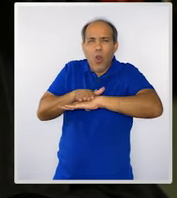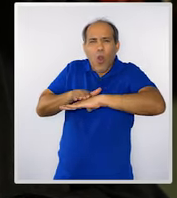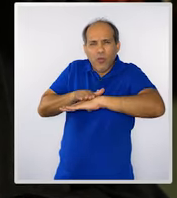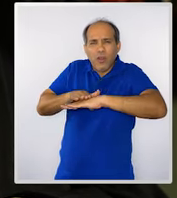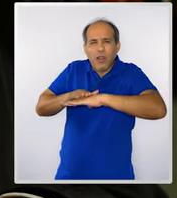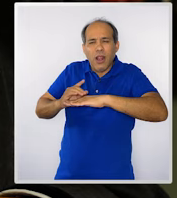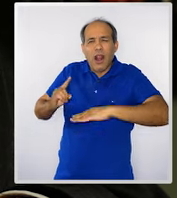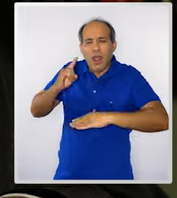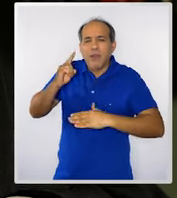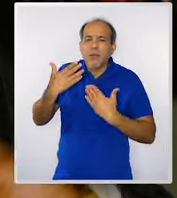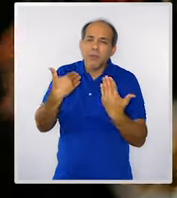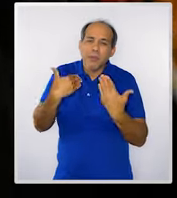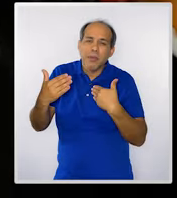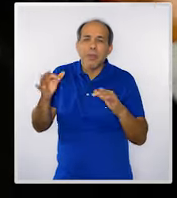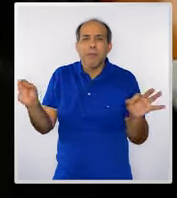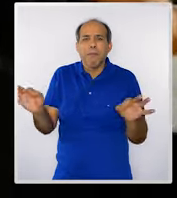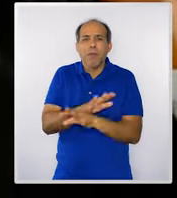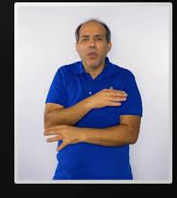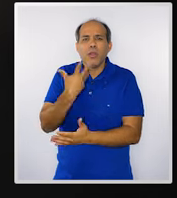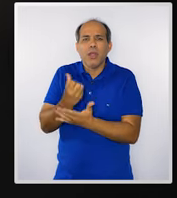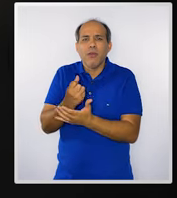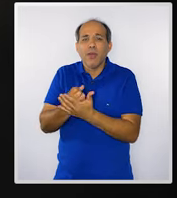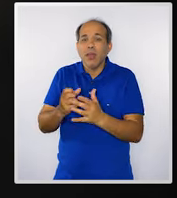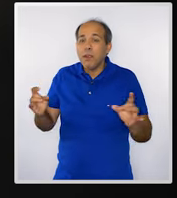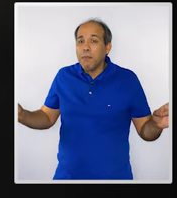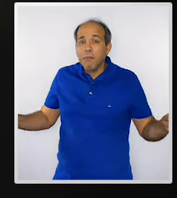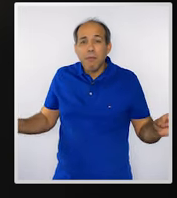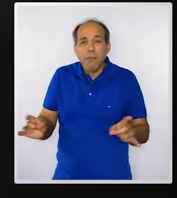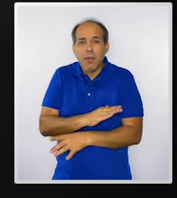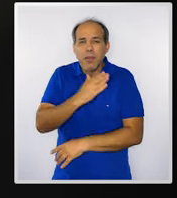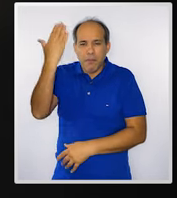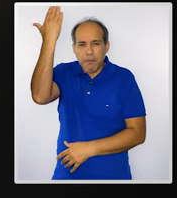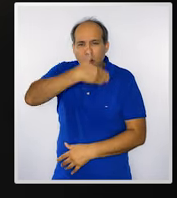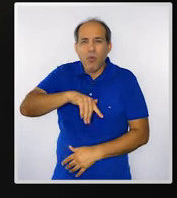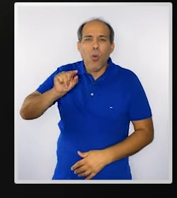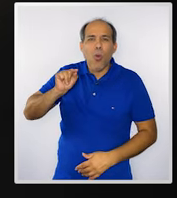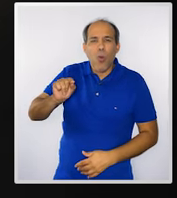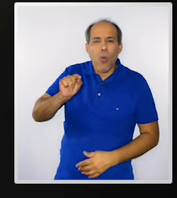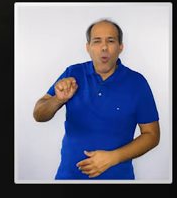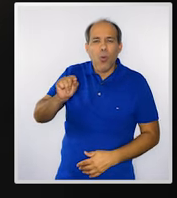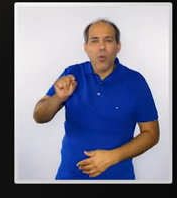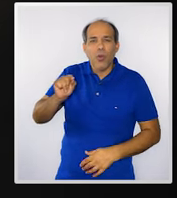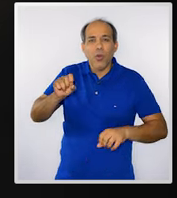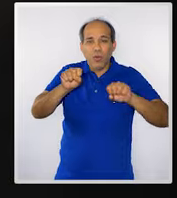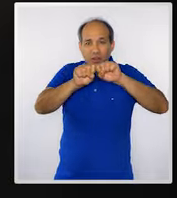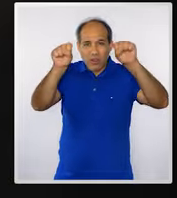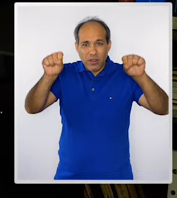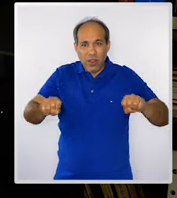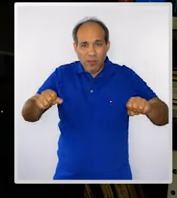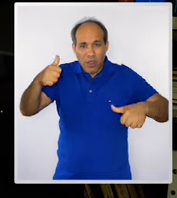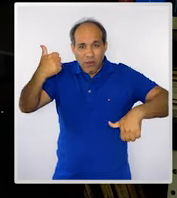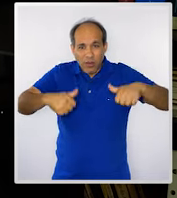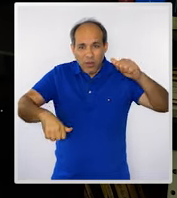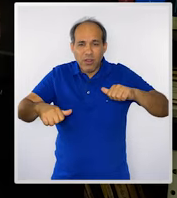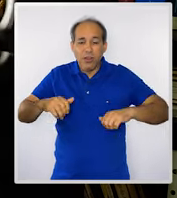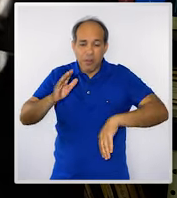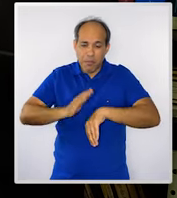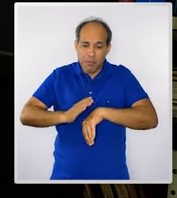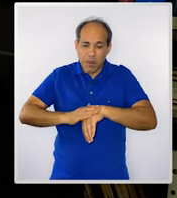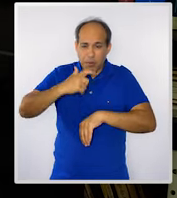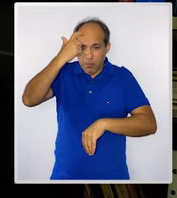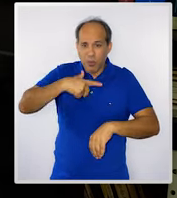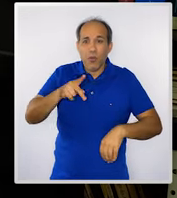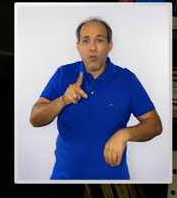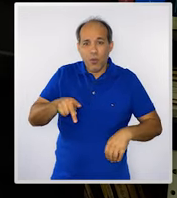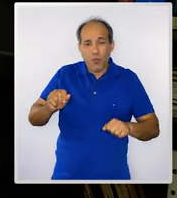nós temos gravado há mais de 20 anos essas provas. É evidenciando que o sistema de avaliação é feito tanto